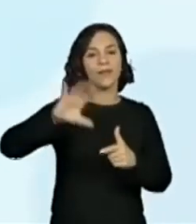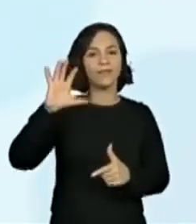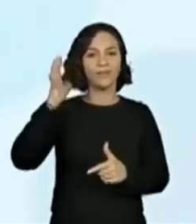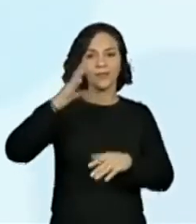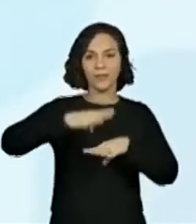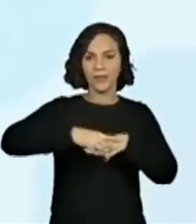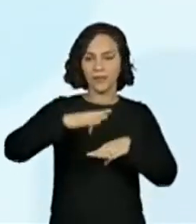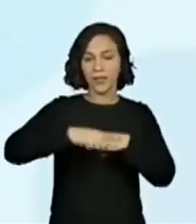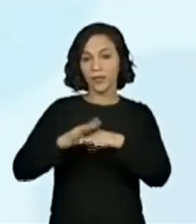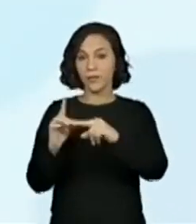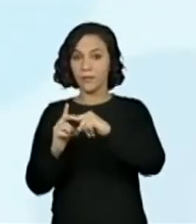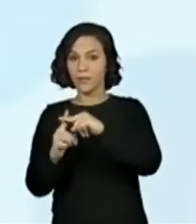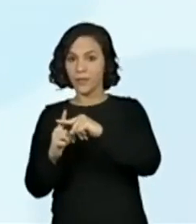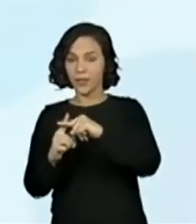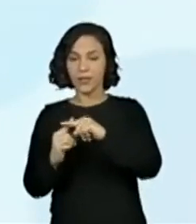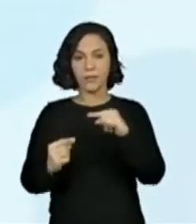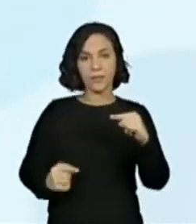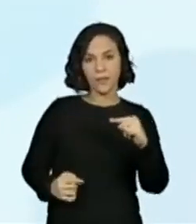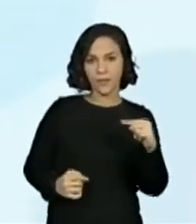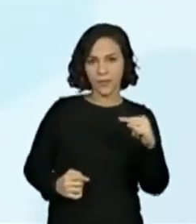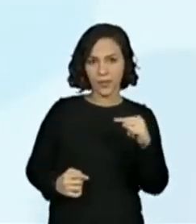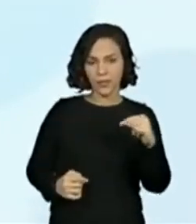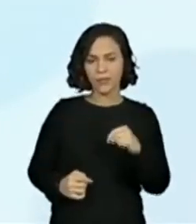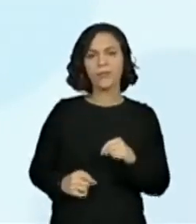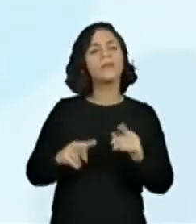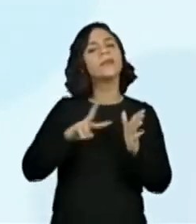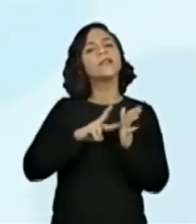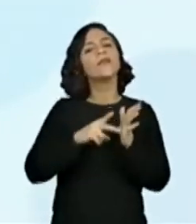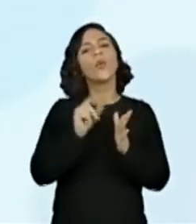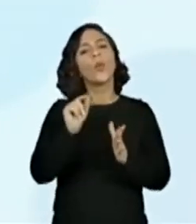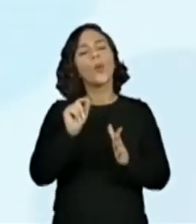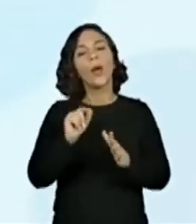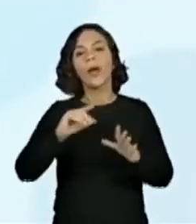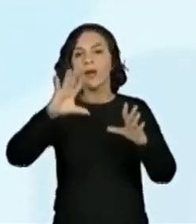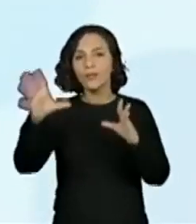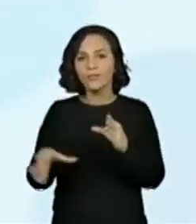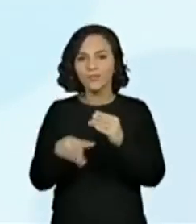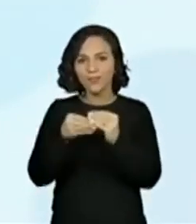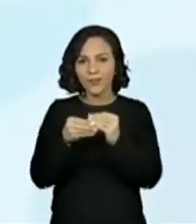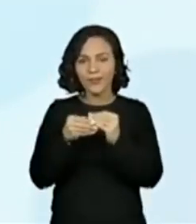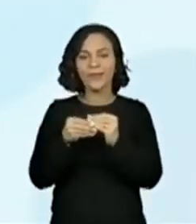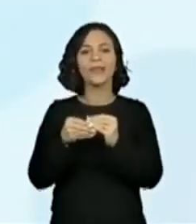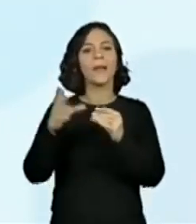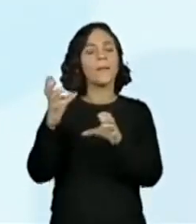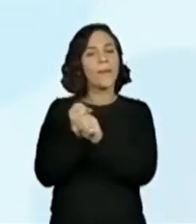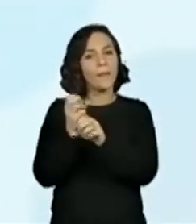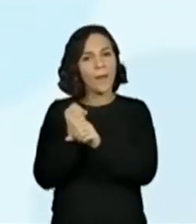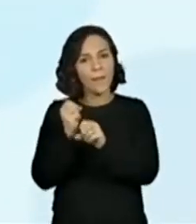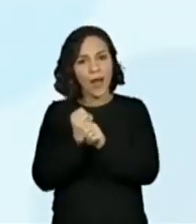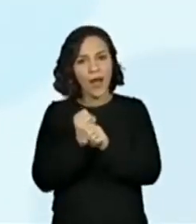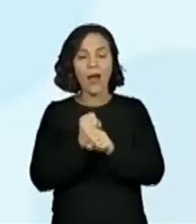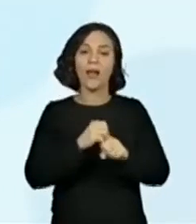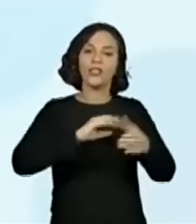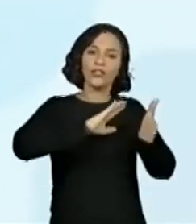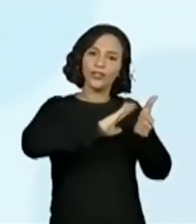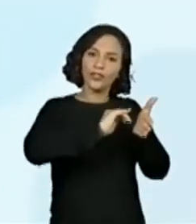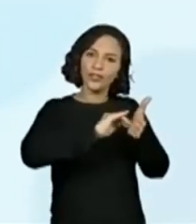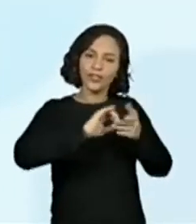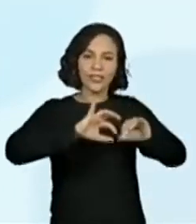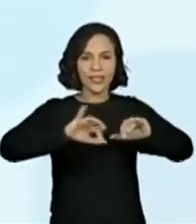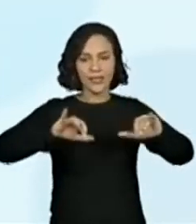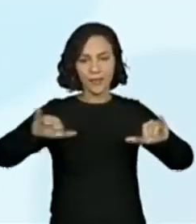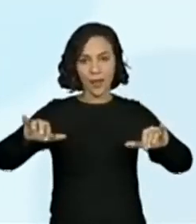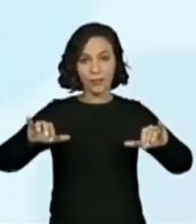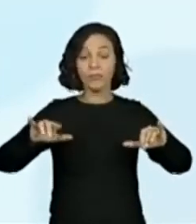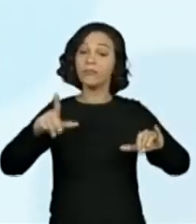e subtração, com significados de juntar, acrescentar, separar e retirar. Com suporte de